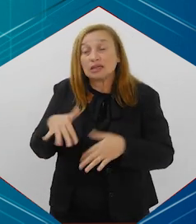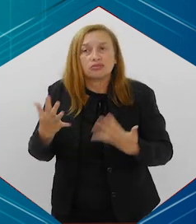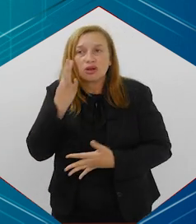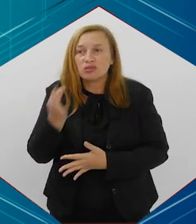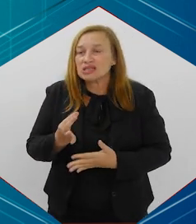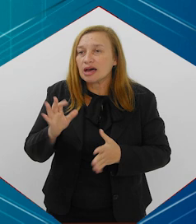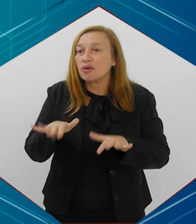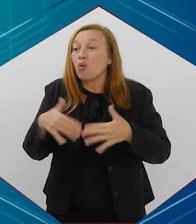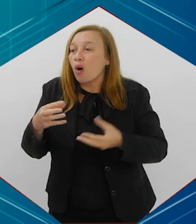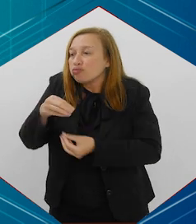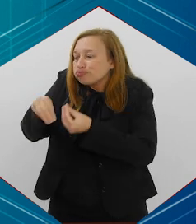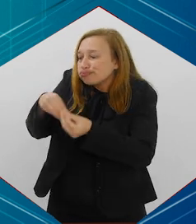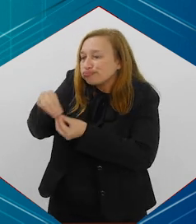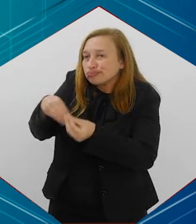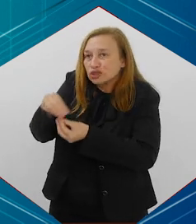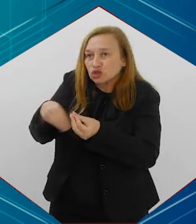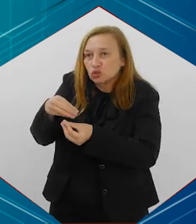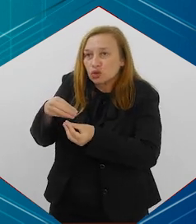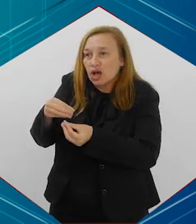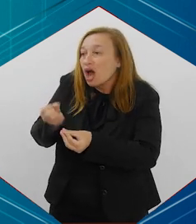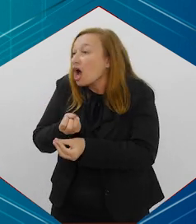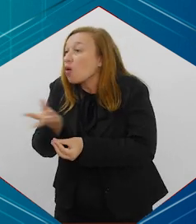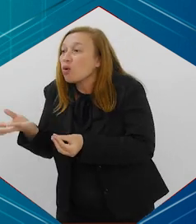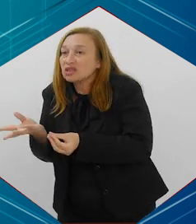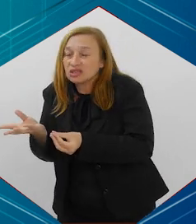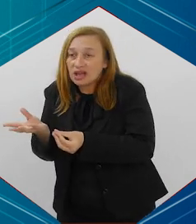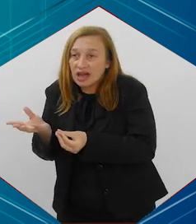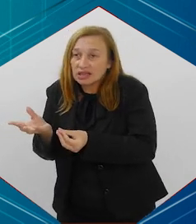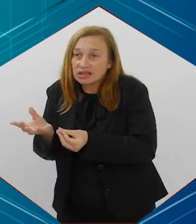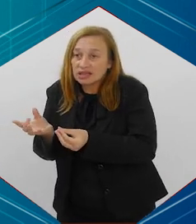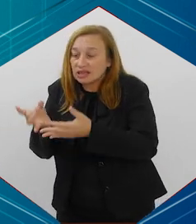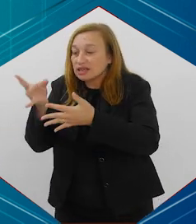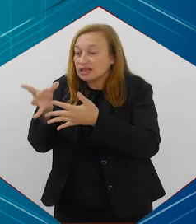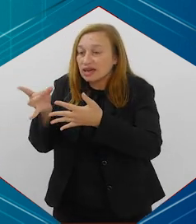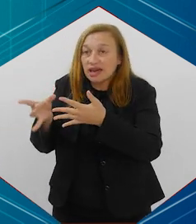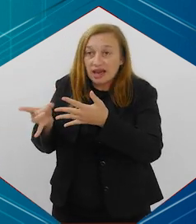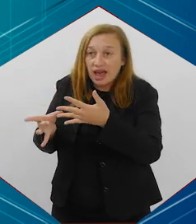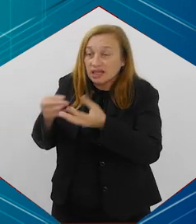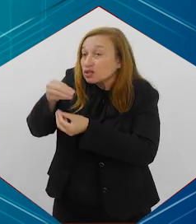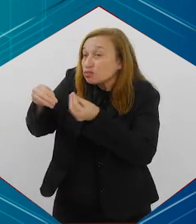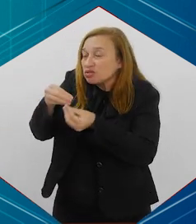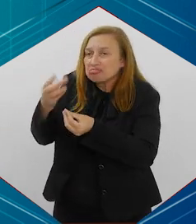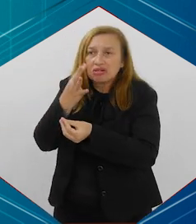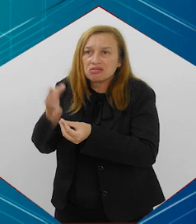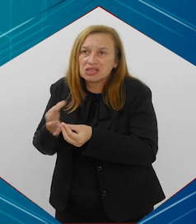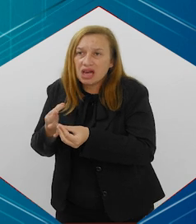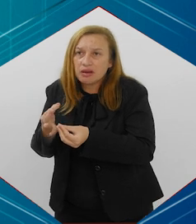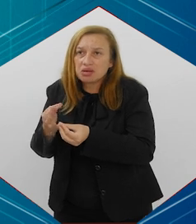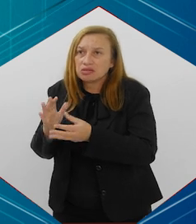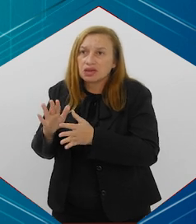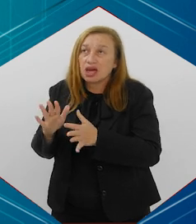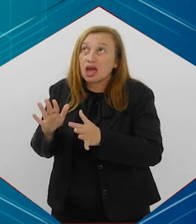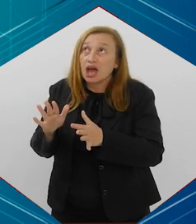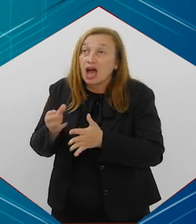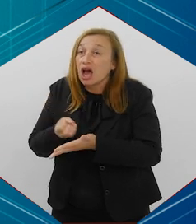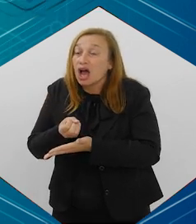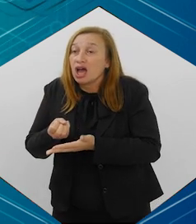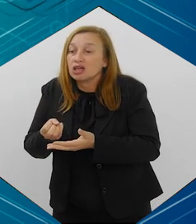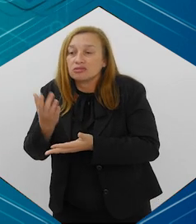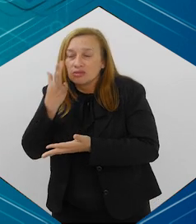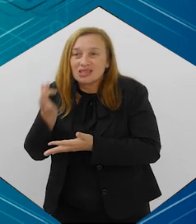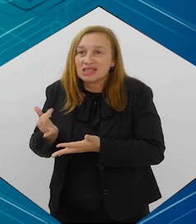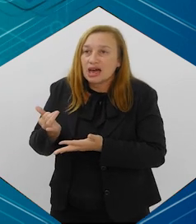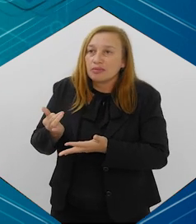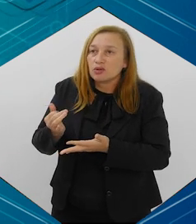onde que vem, quais substâncias são, a quantidade que tem. Então, a gente não tem nem muito como calcular o grau de malefício que cada